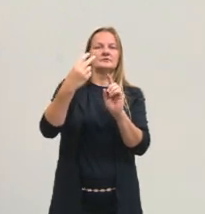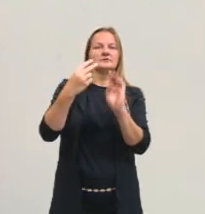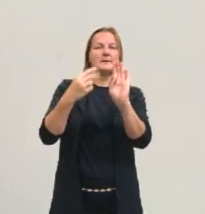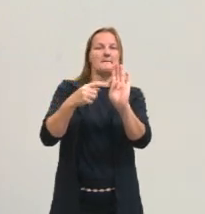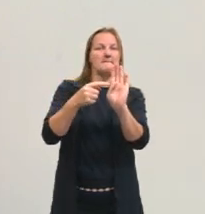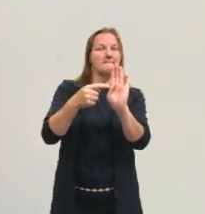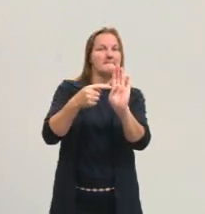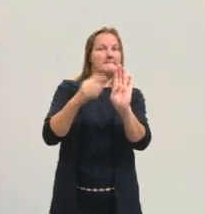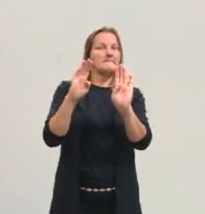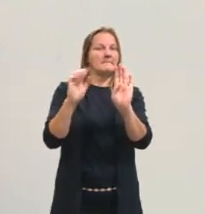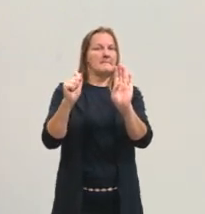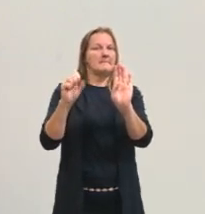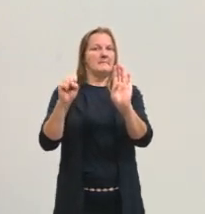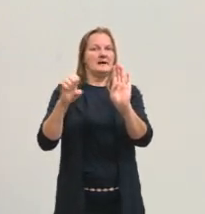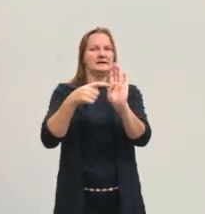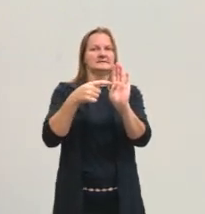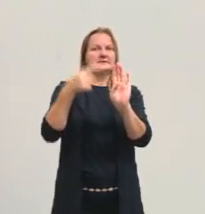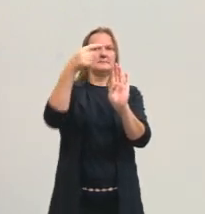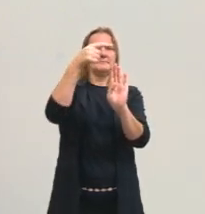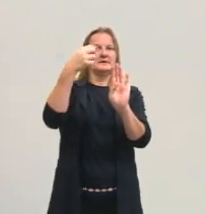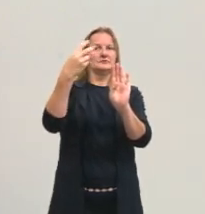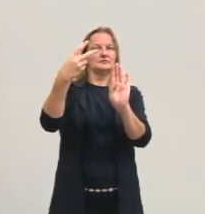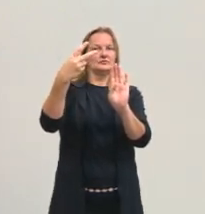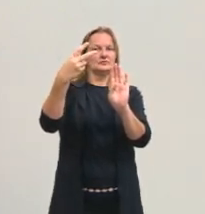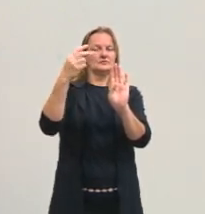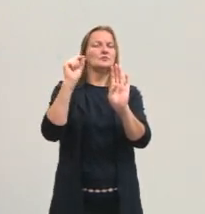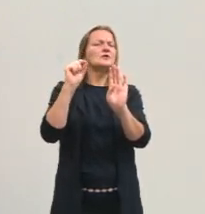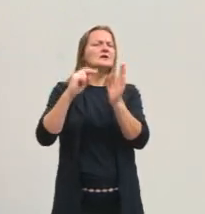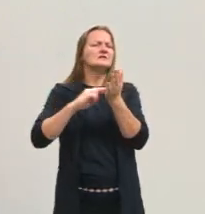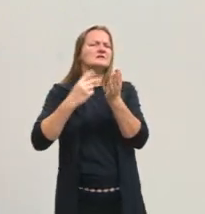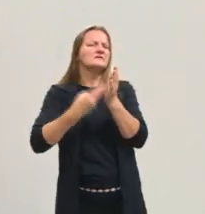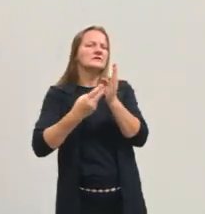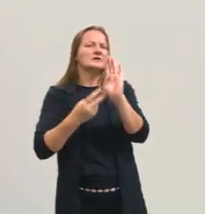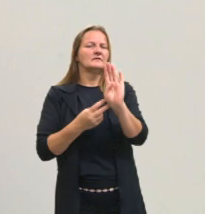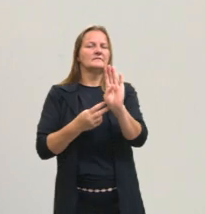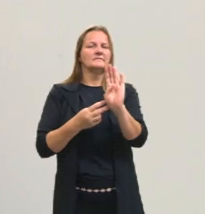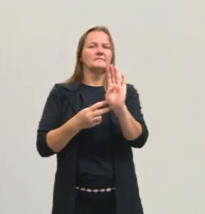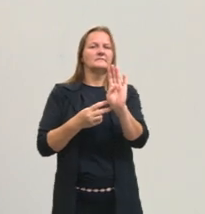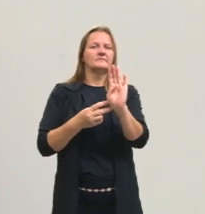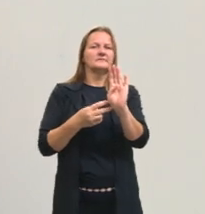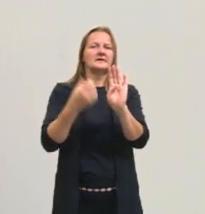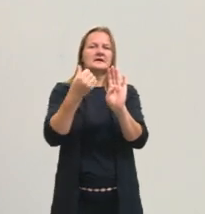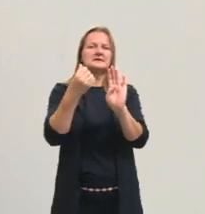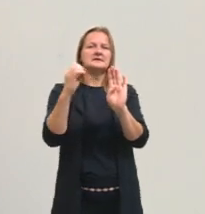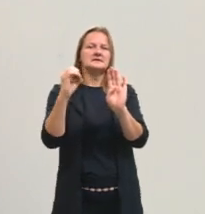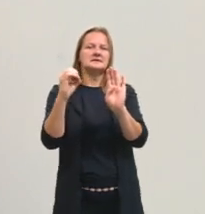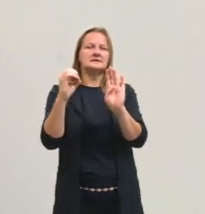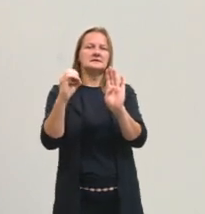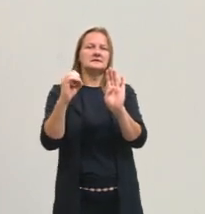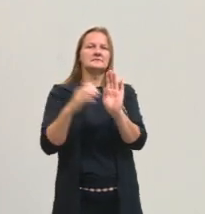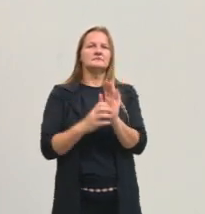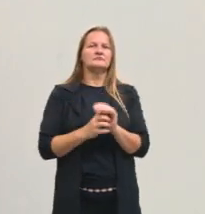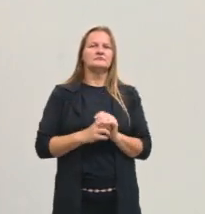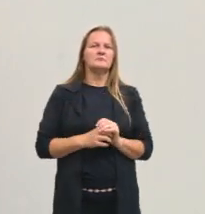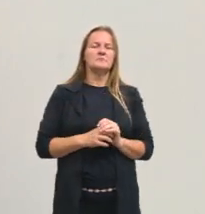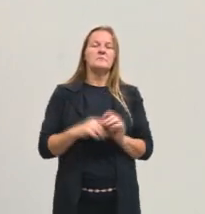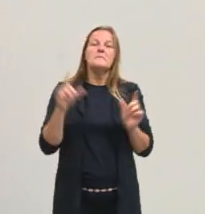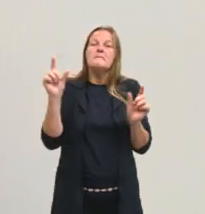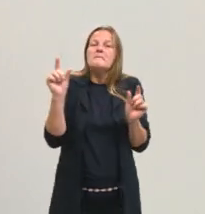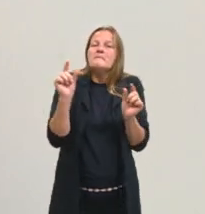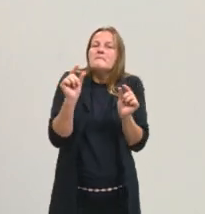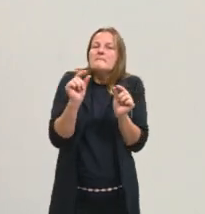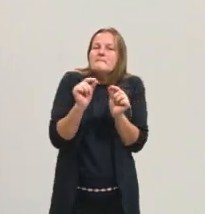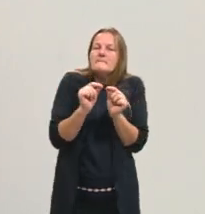que a gente falou que, ah, se o expoente, ele é negativo, quer dizer que esse 60 que está aqui na frente, ele representa um número menor